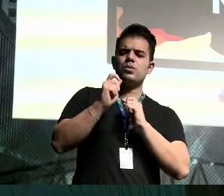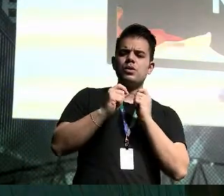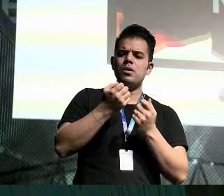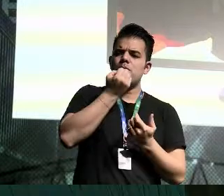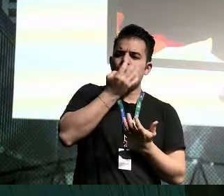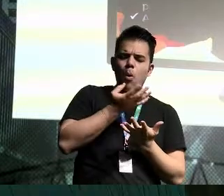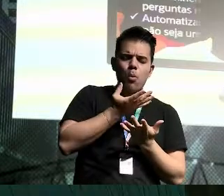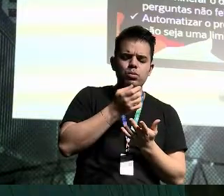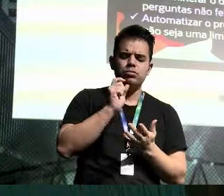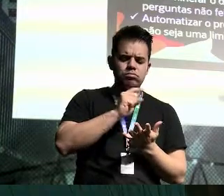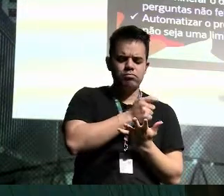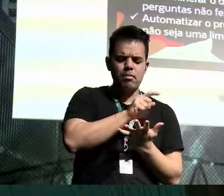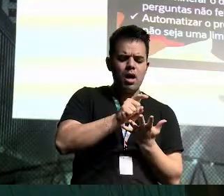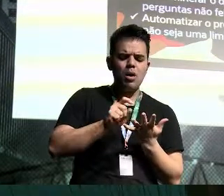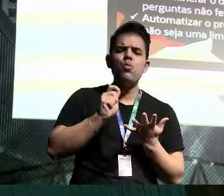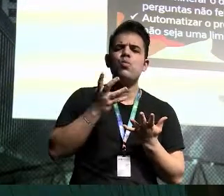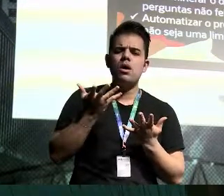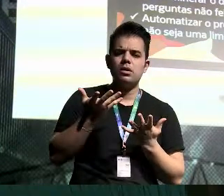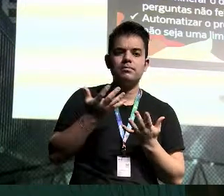benefícios?